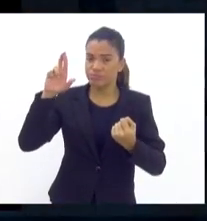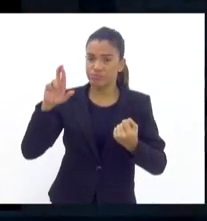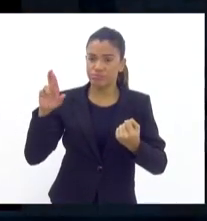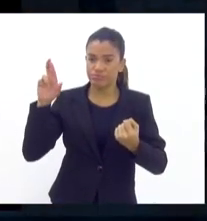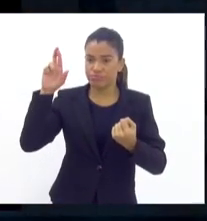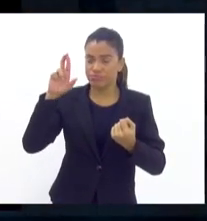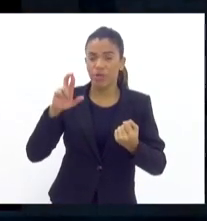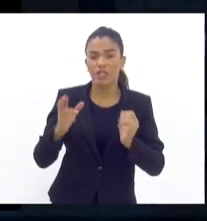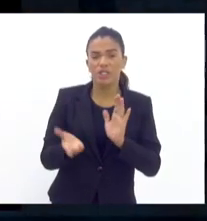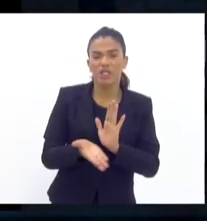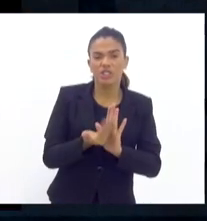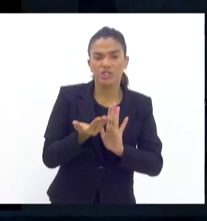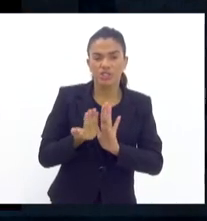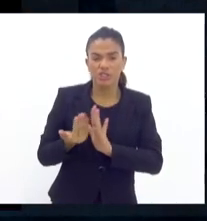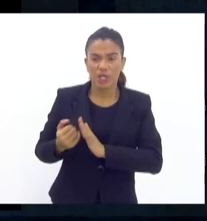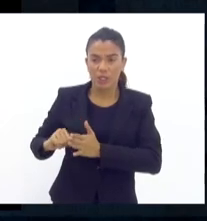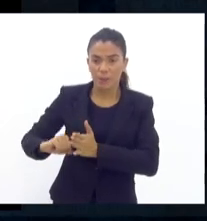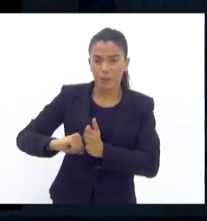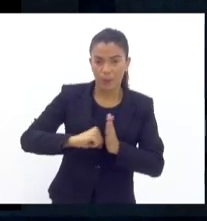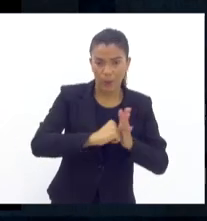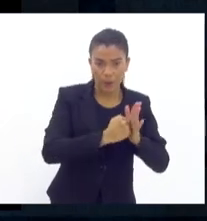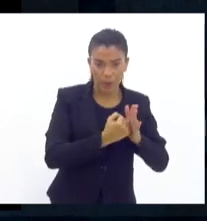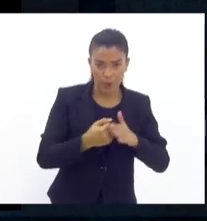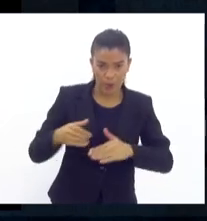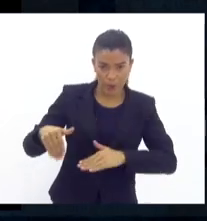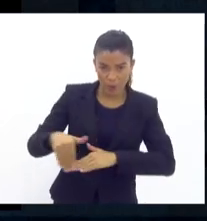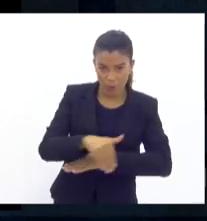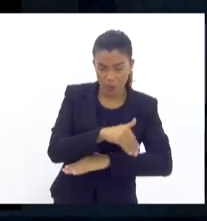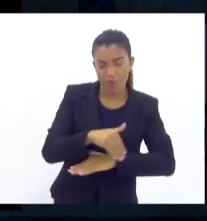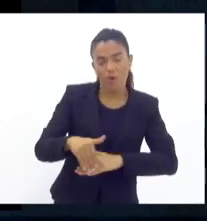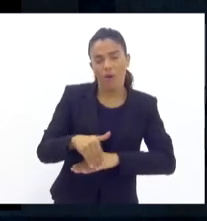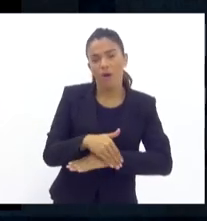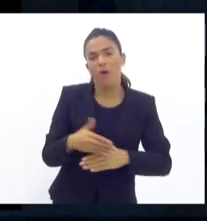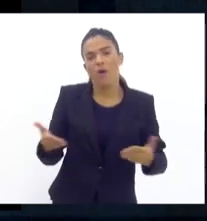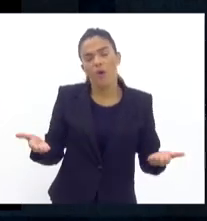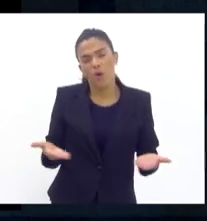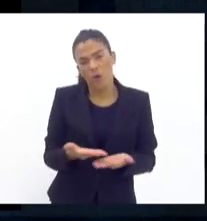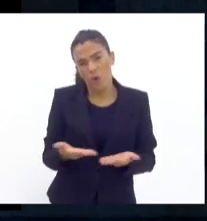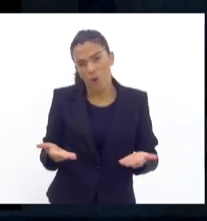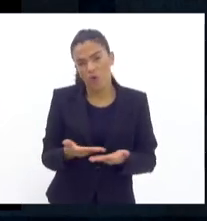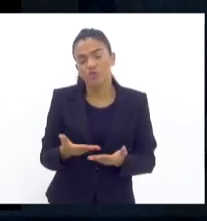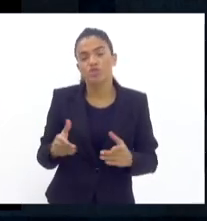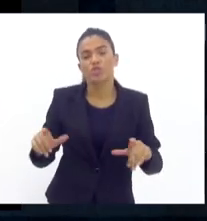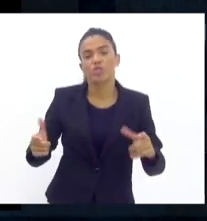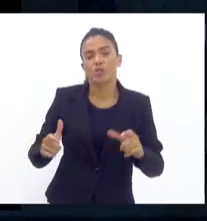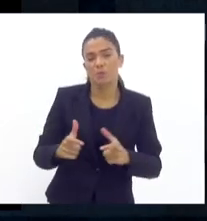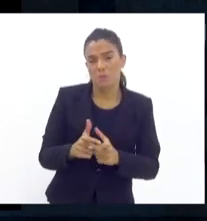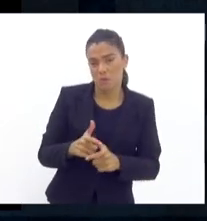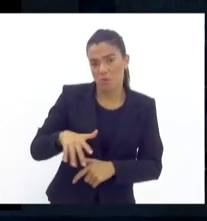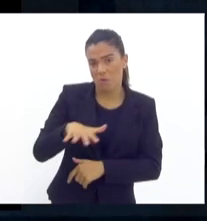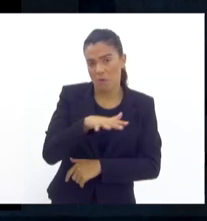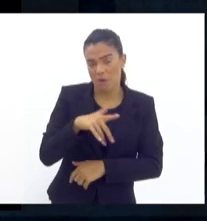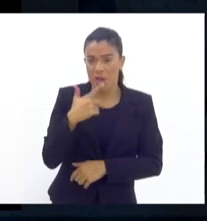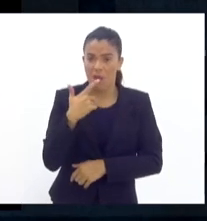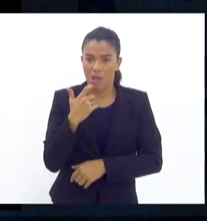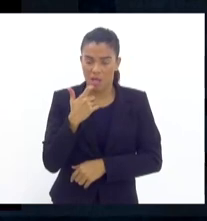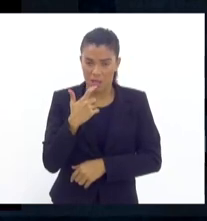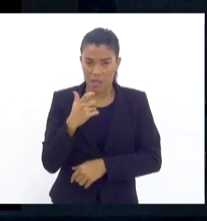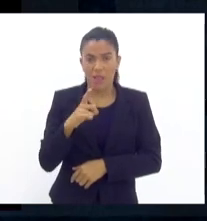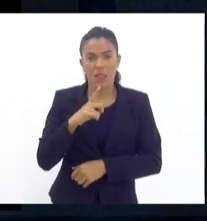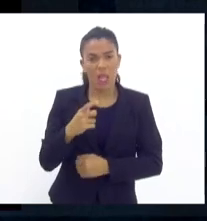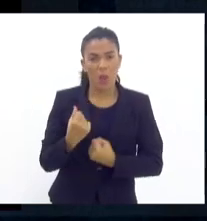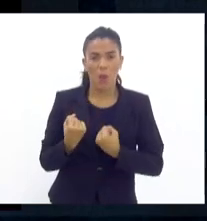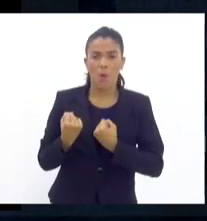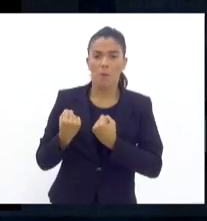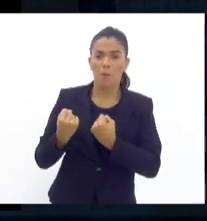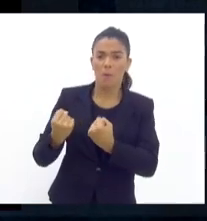retirada de barricadas, hoje a gente restringiu bastante a área vermelha. Então, hoje eu tenho um patrulhamento muito